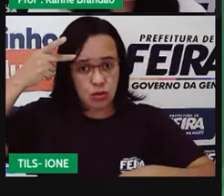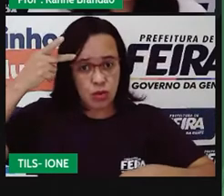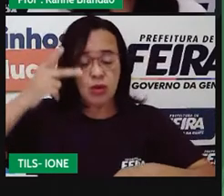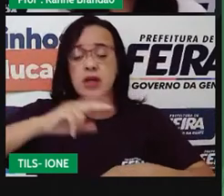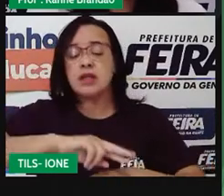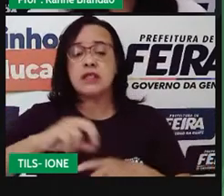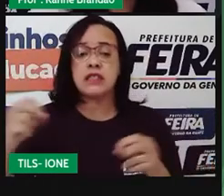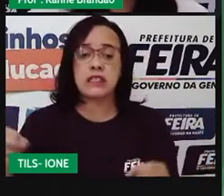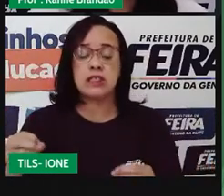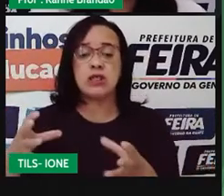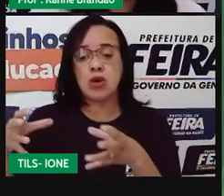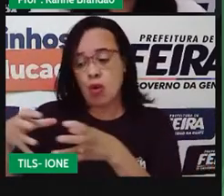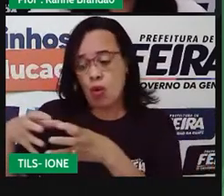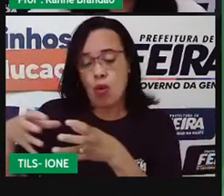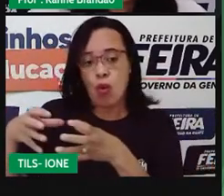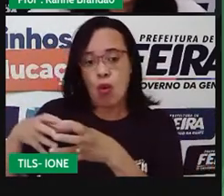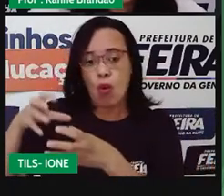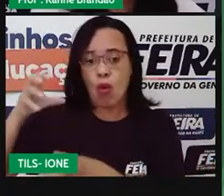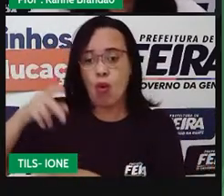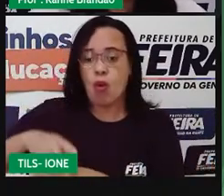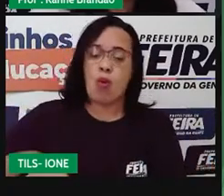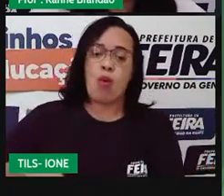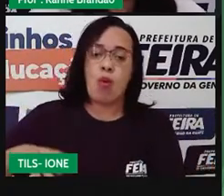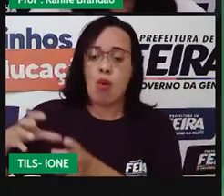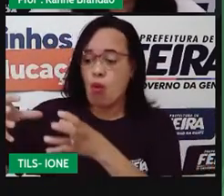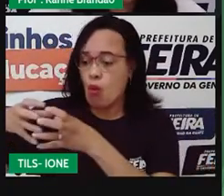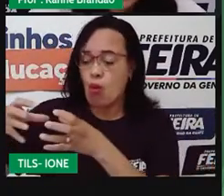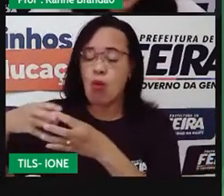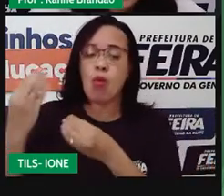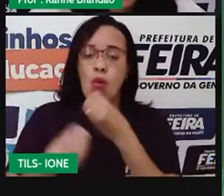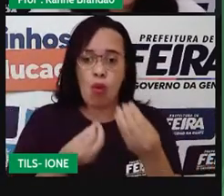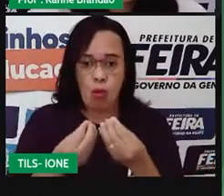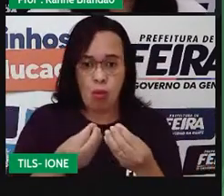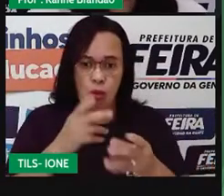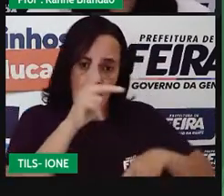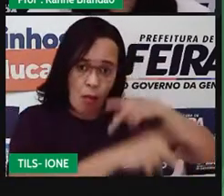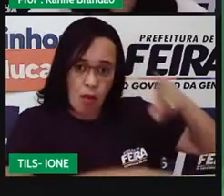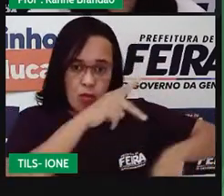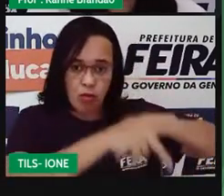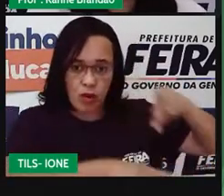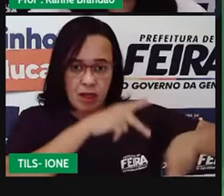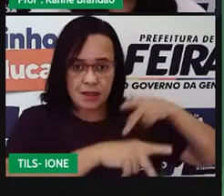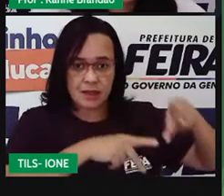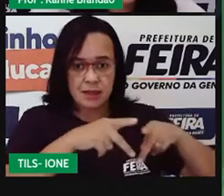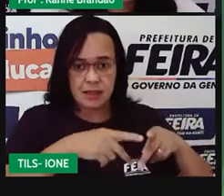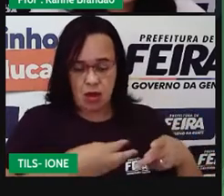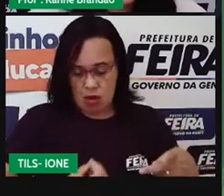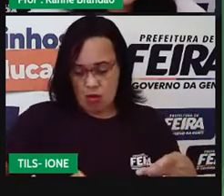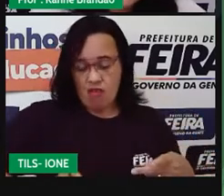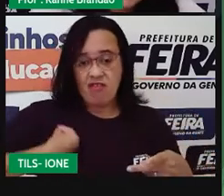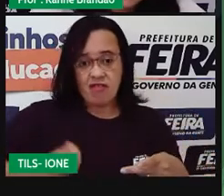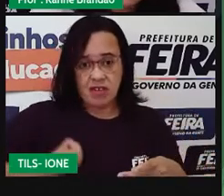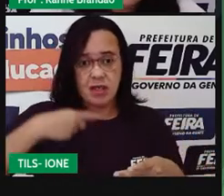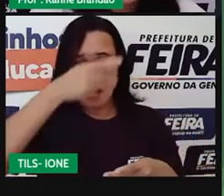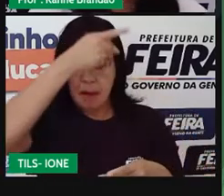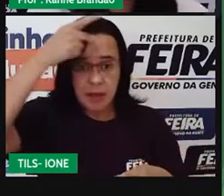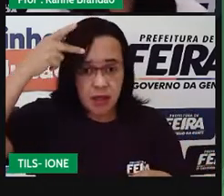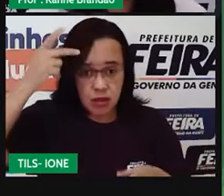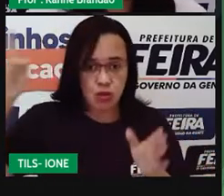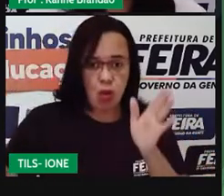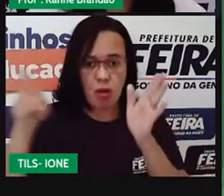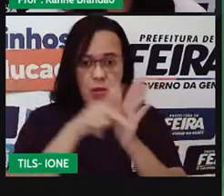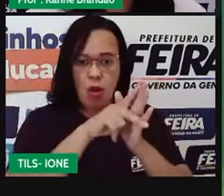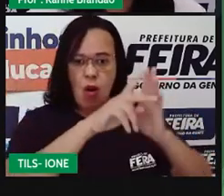População é o conjunto de organismos de uma mesma espécie, ou seja, que vivem em um local específico